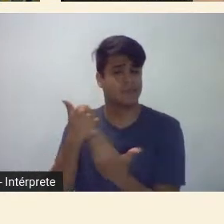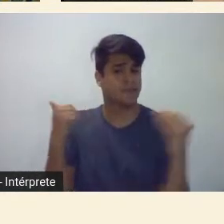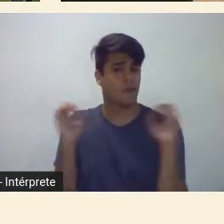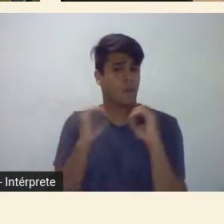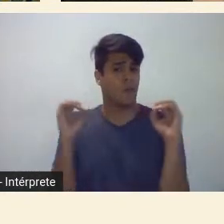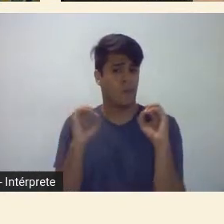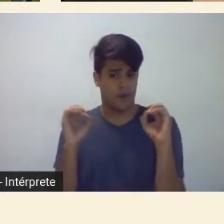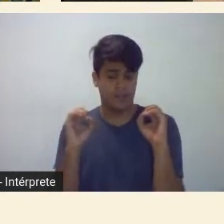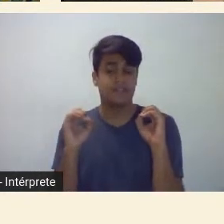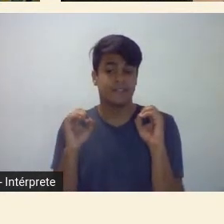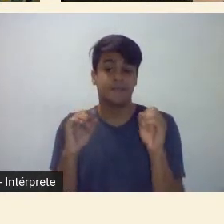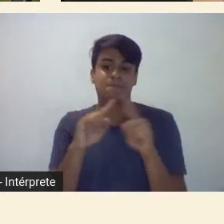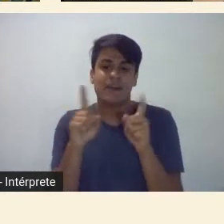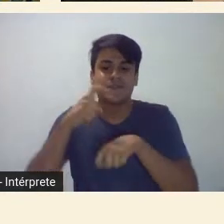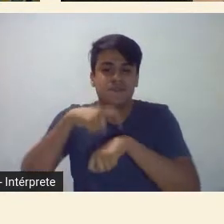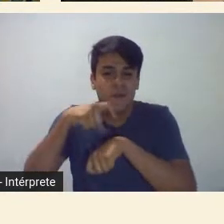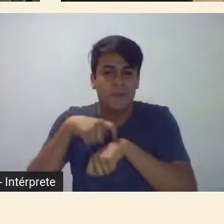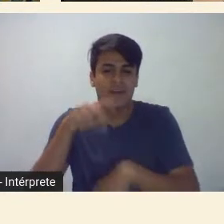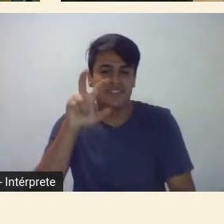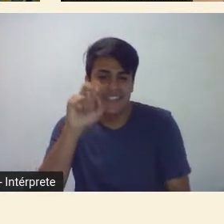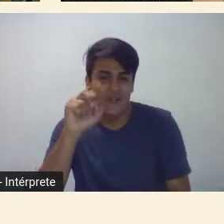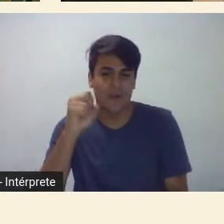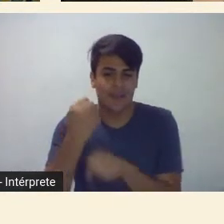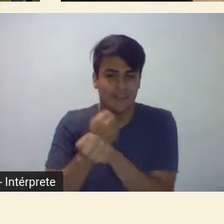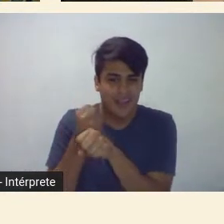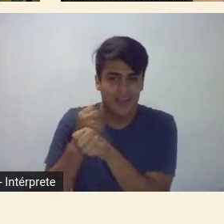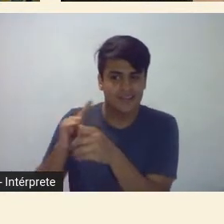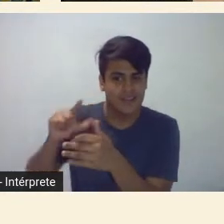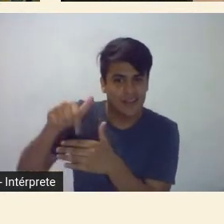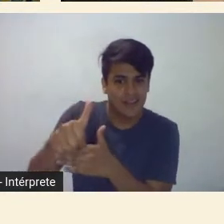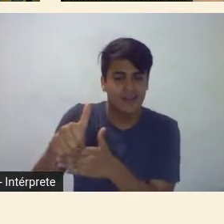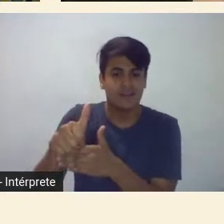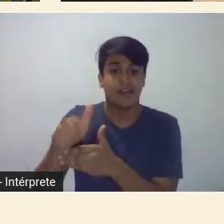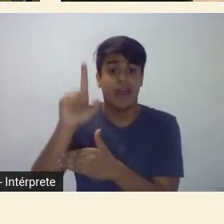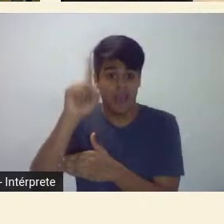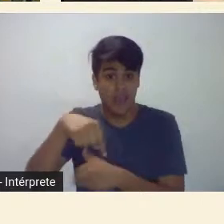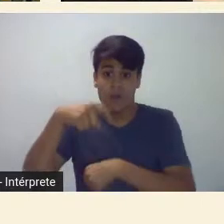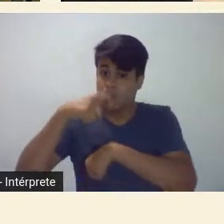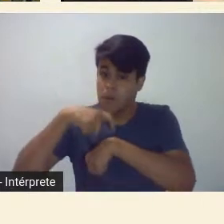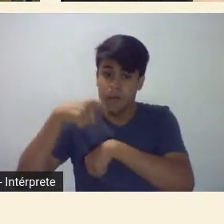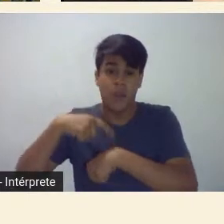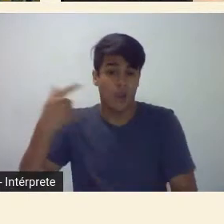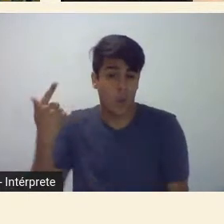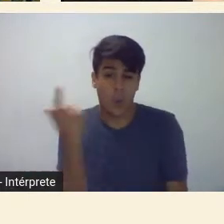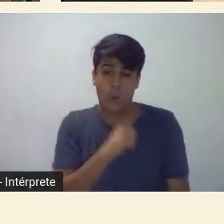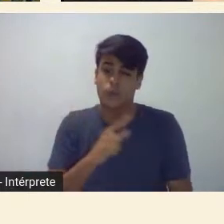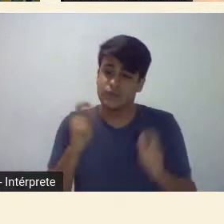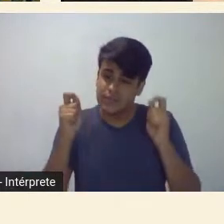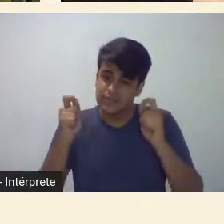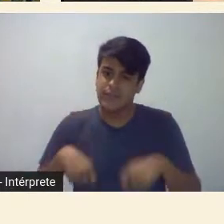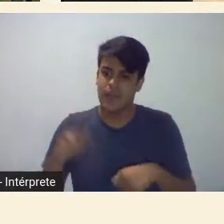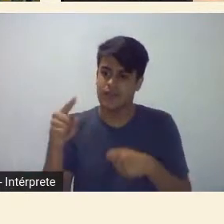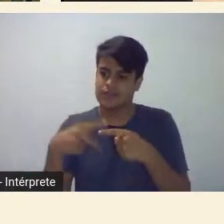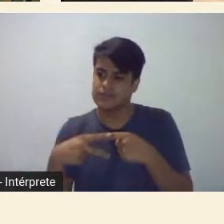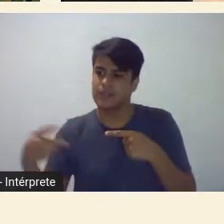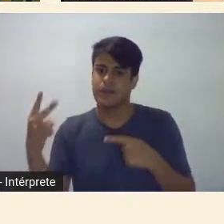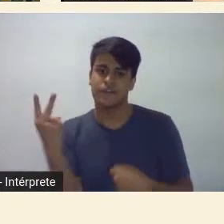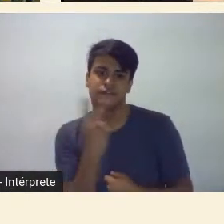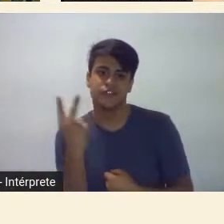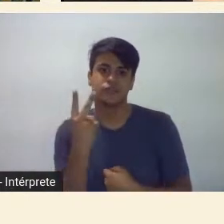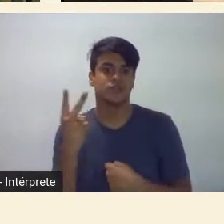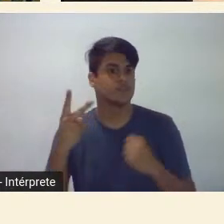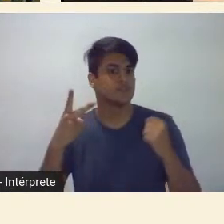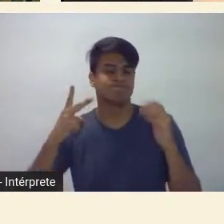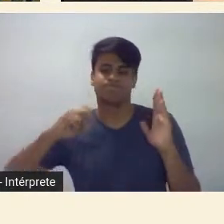aquele momento do cinquentenário foi um momento em que a semana pôde ganhar esse caráter digamos assim de evento